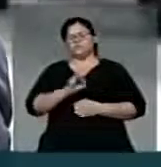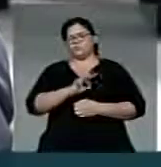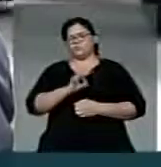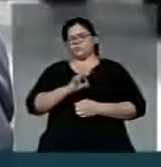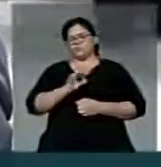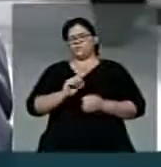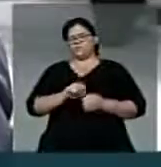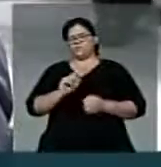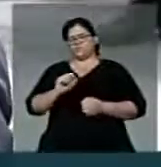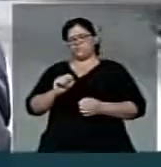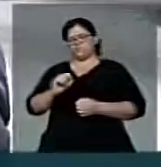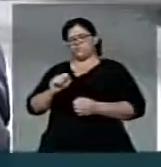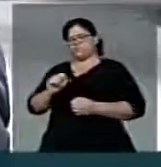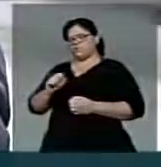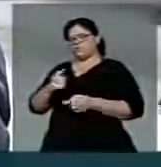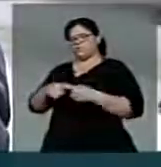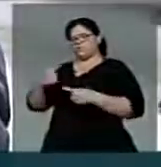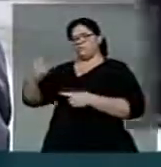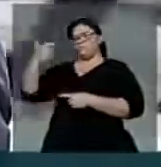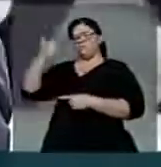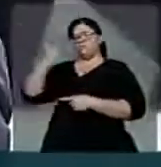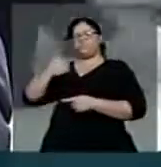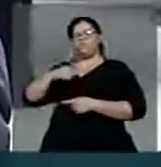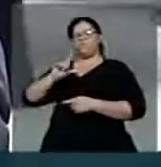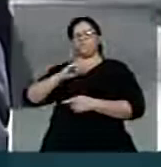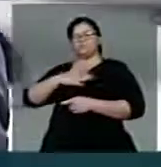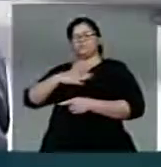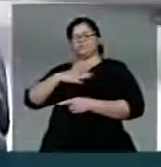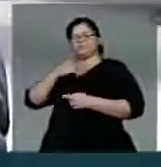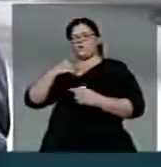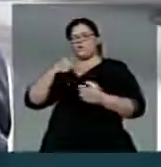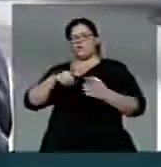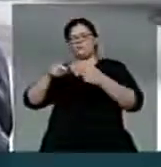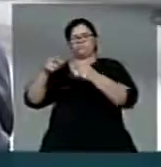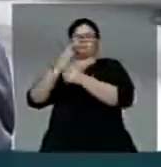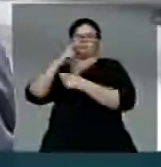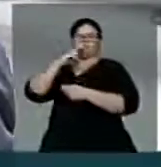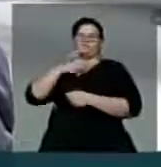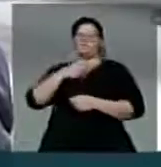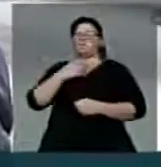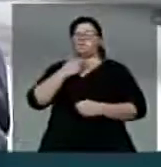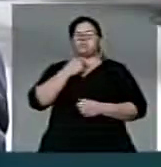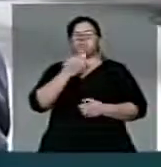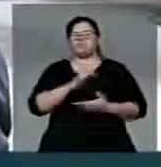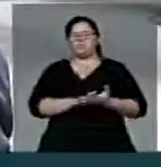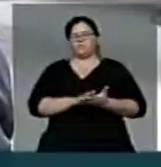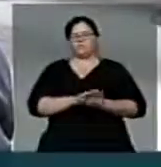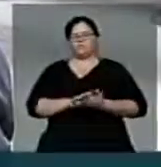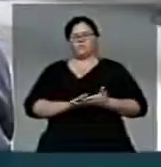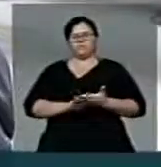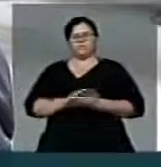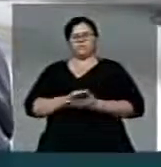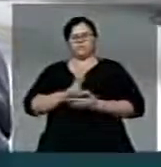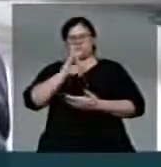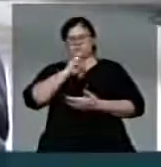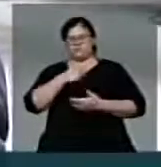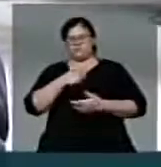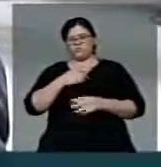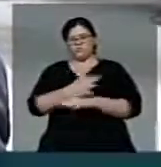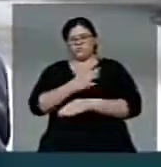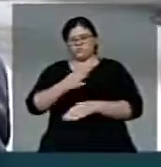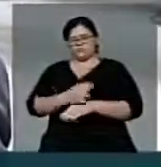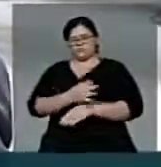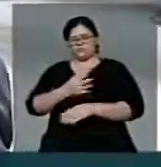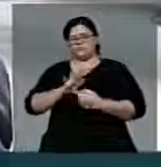muitos familiares ficam sem ter uma resposta porque o processo não prossegue. A autos de resistência vem trazer uma